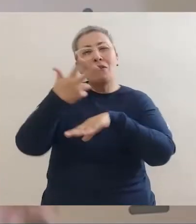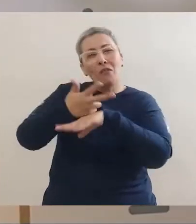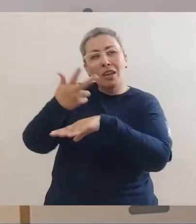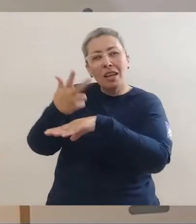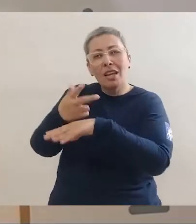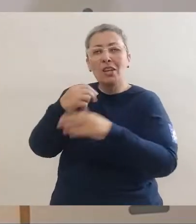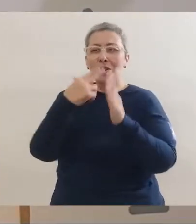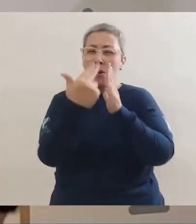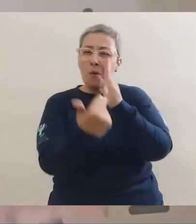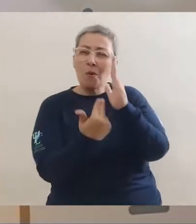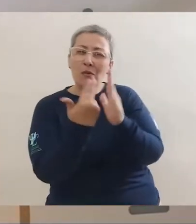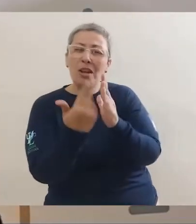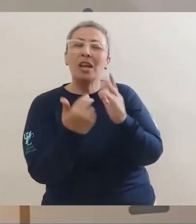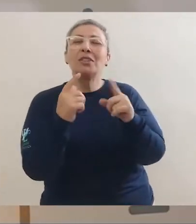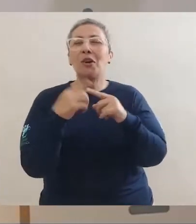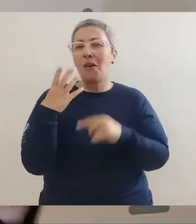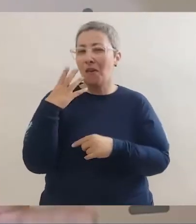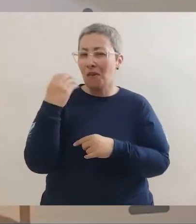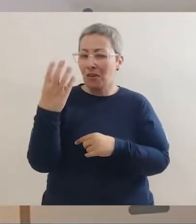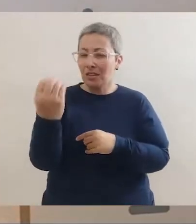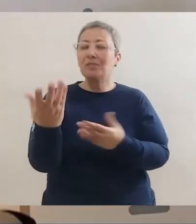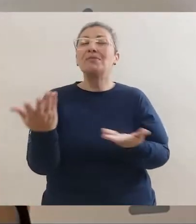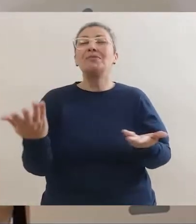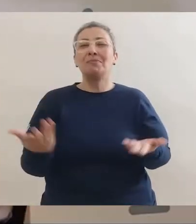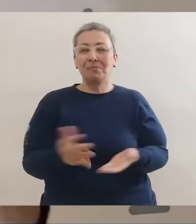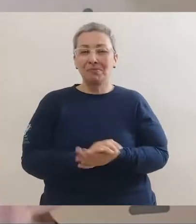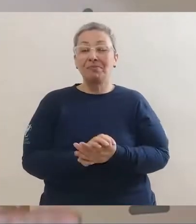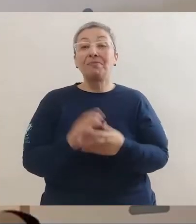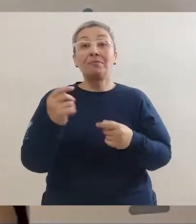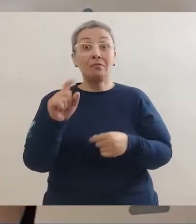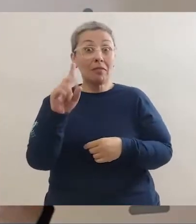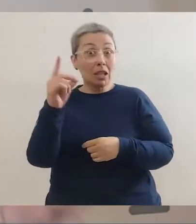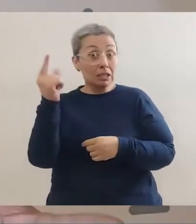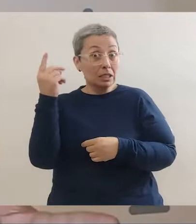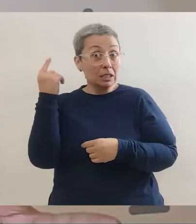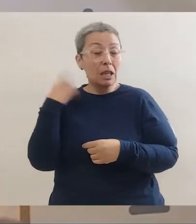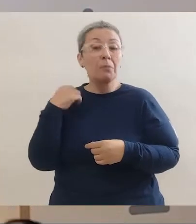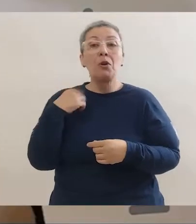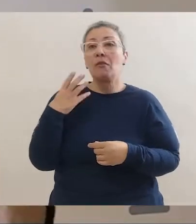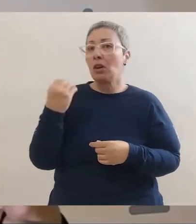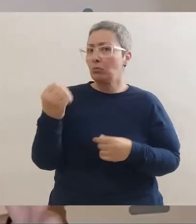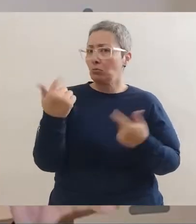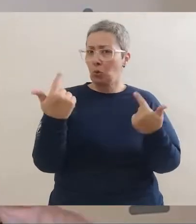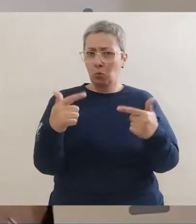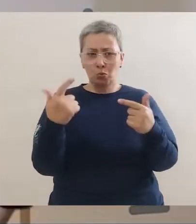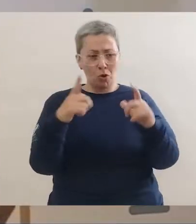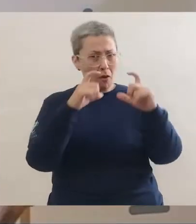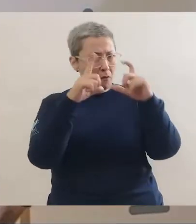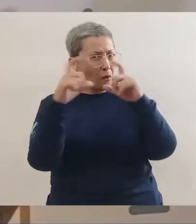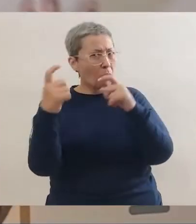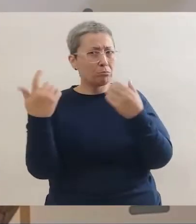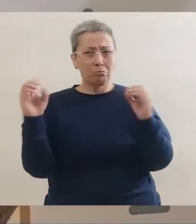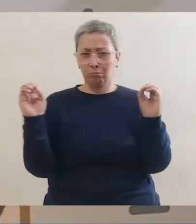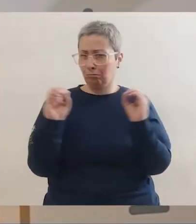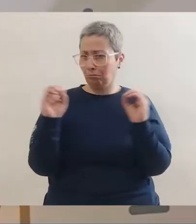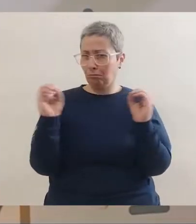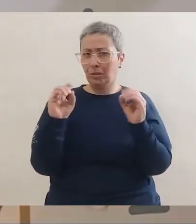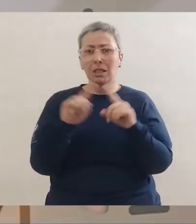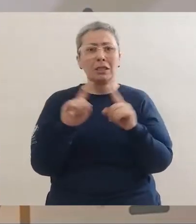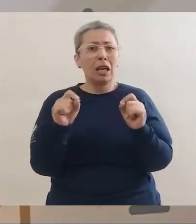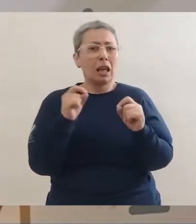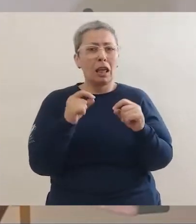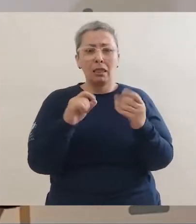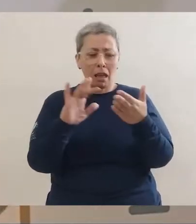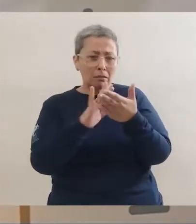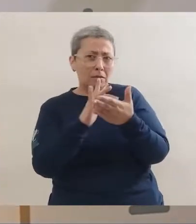registrar por meio de fotos, de desenhos, nossas viagens, de vídeos. Antigamente, os viajantes não tinham câmera